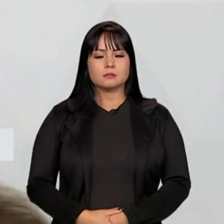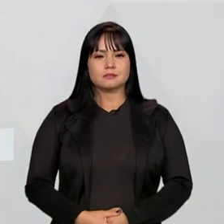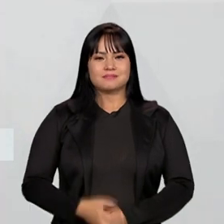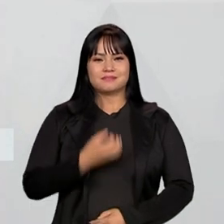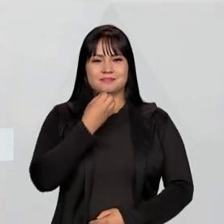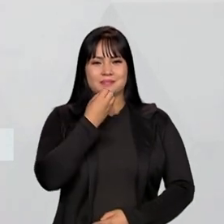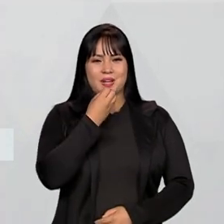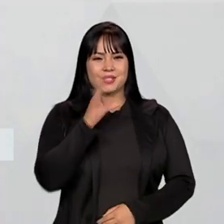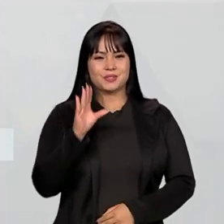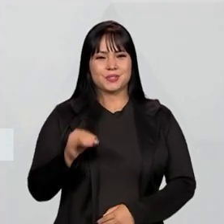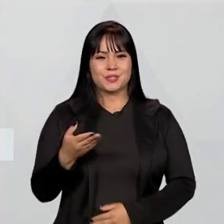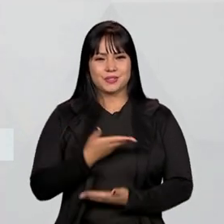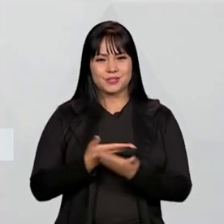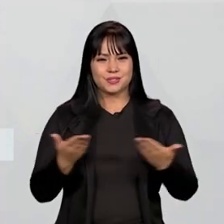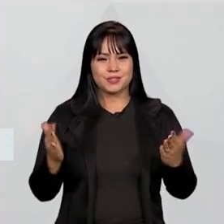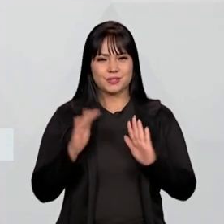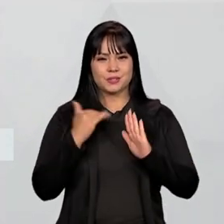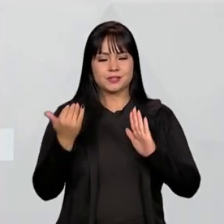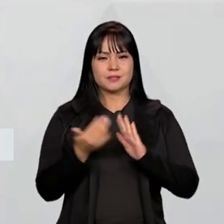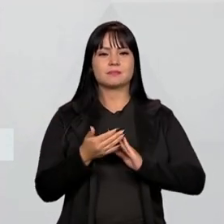Boa noite a todos, a todas.